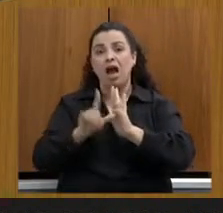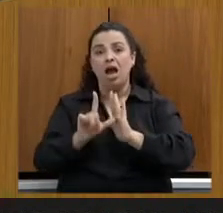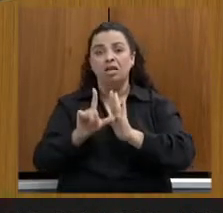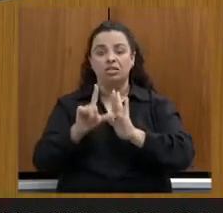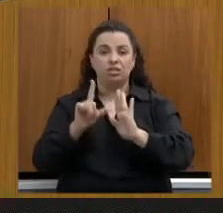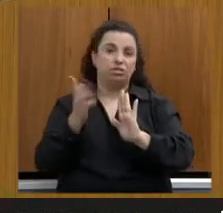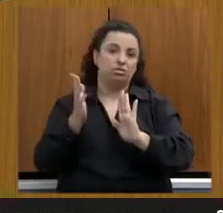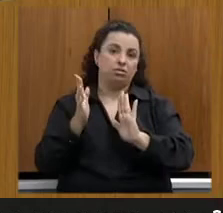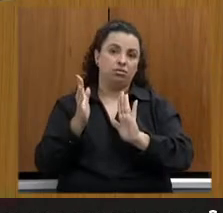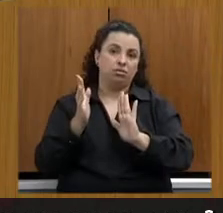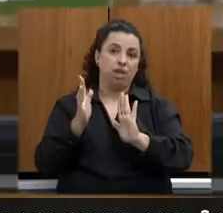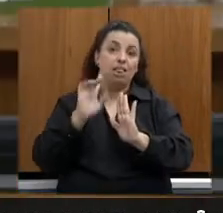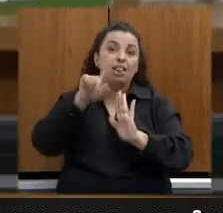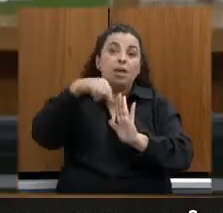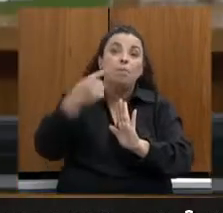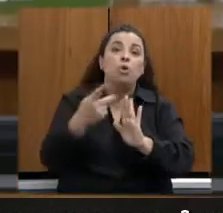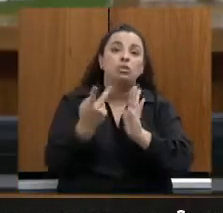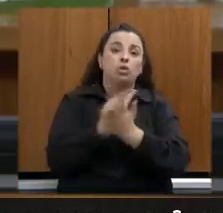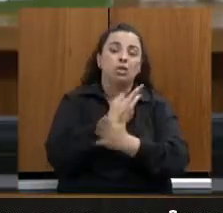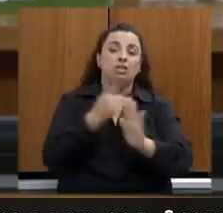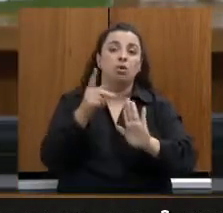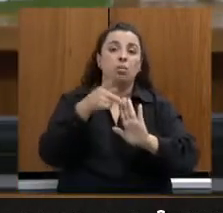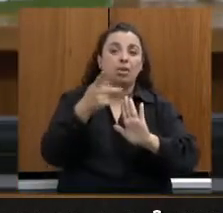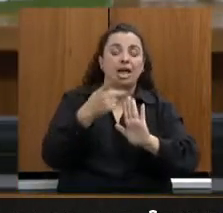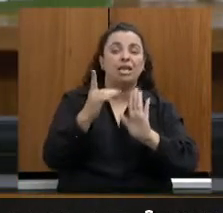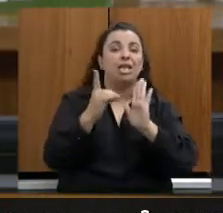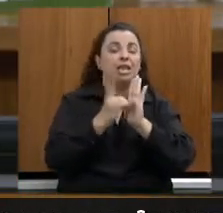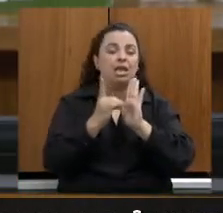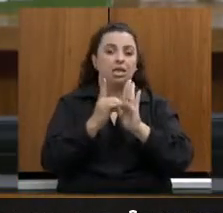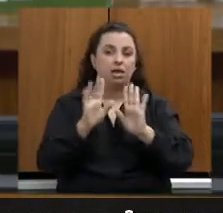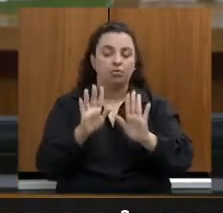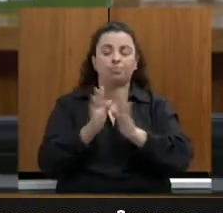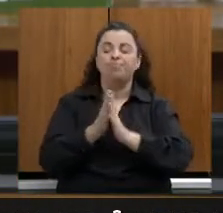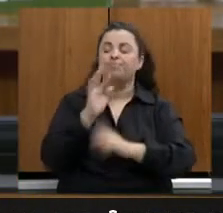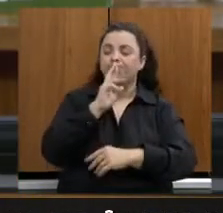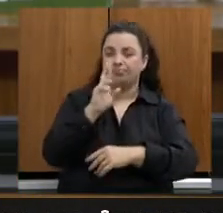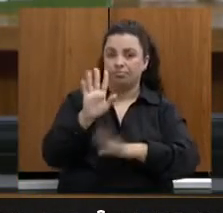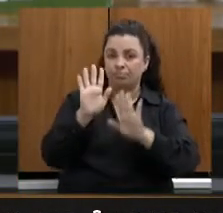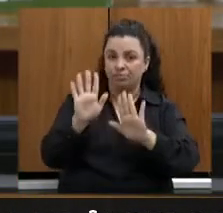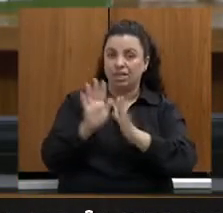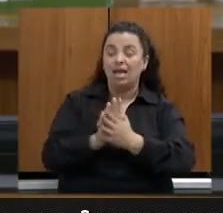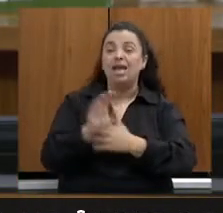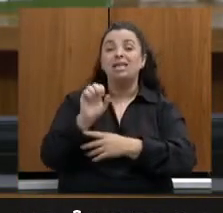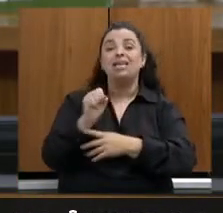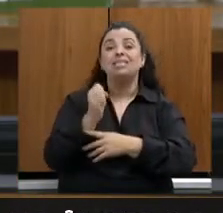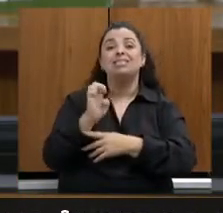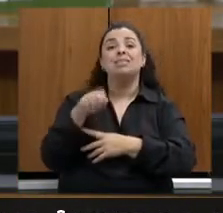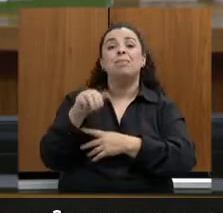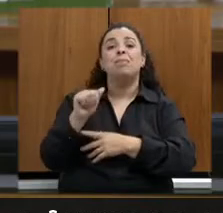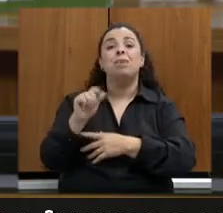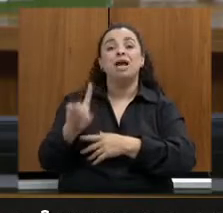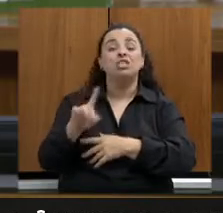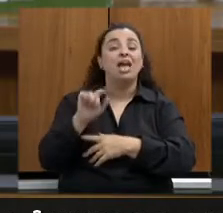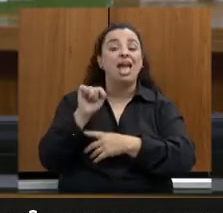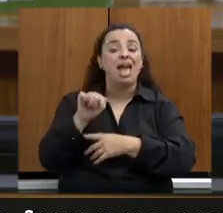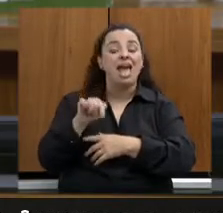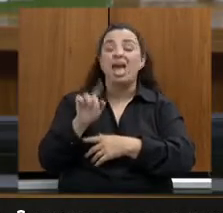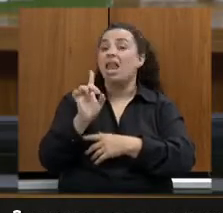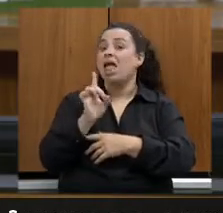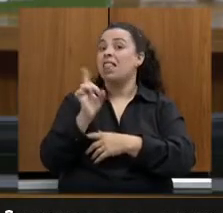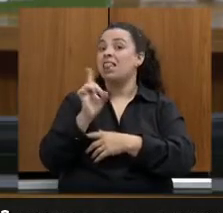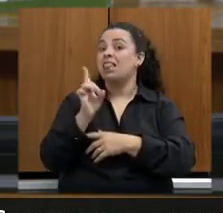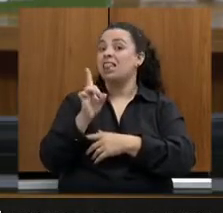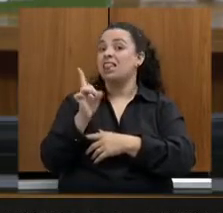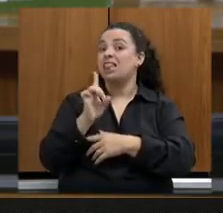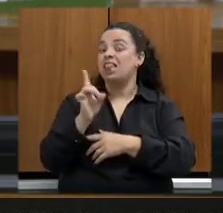CEMAD, eu tive informação, isso foi uma conversa que nós tivemos, que a CEMAD não emitirá, é um